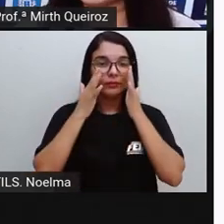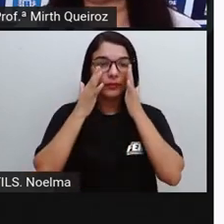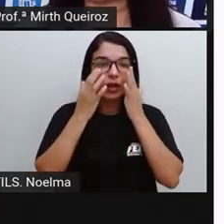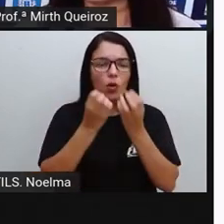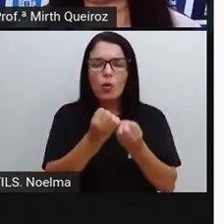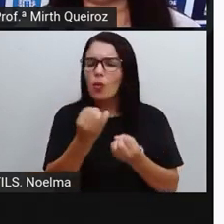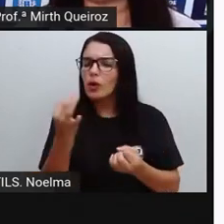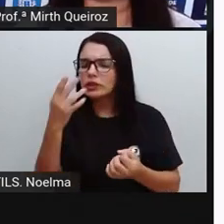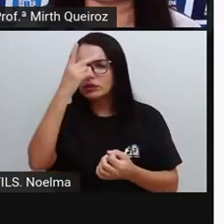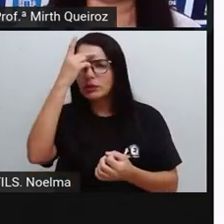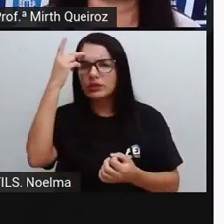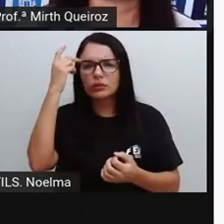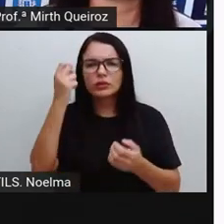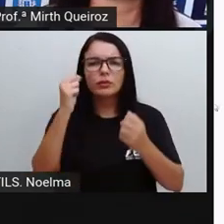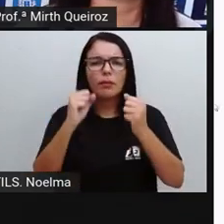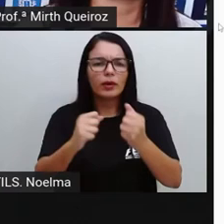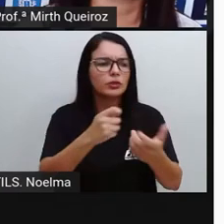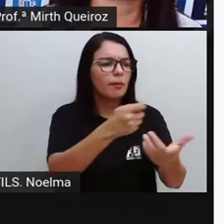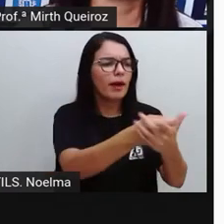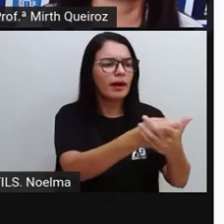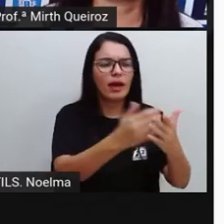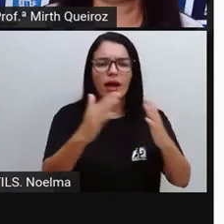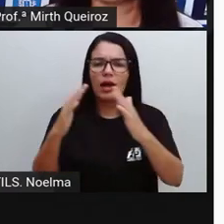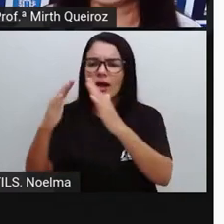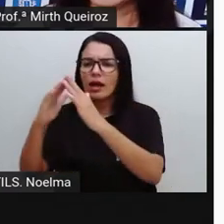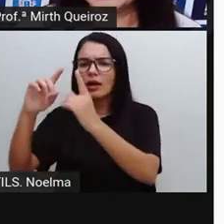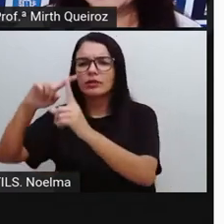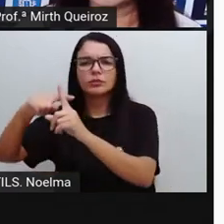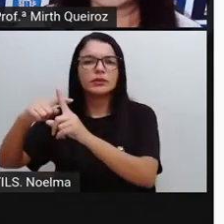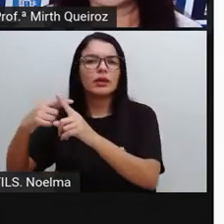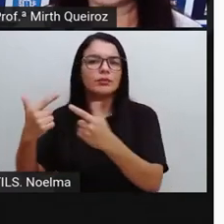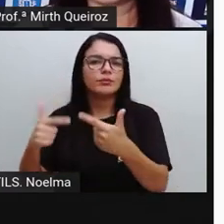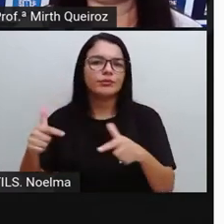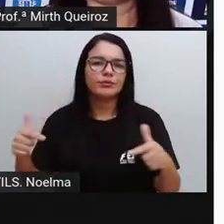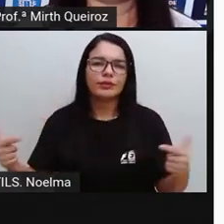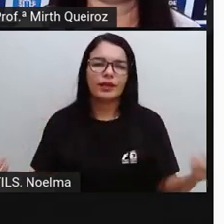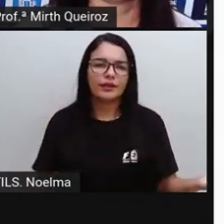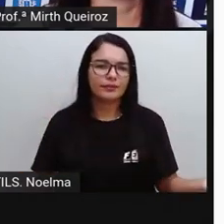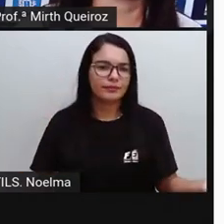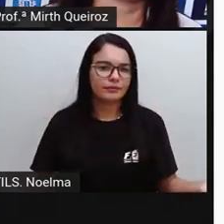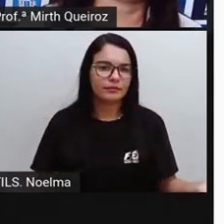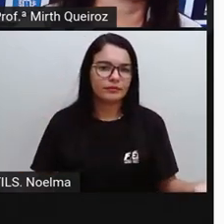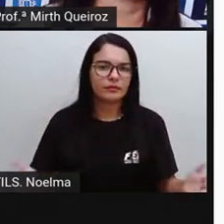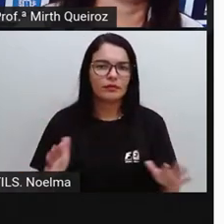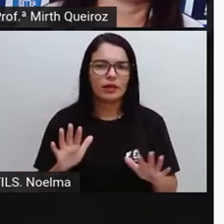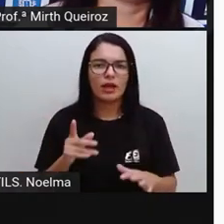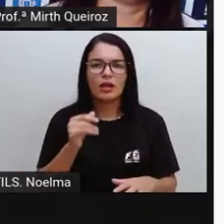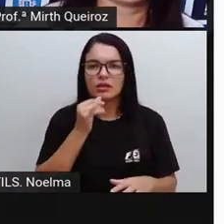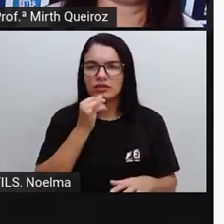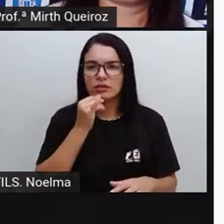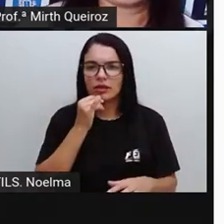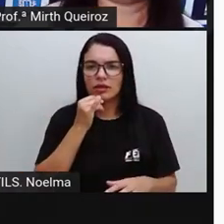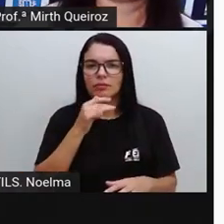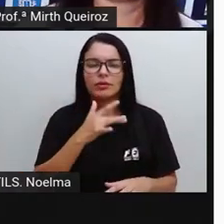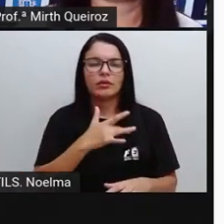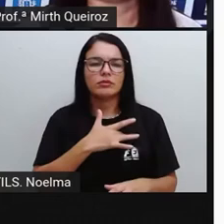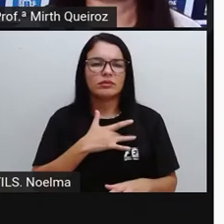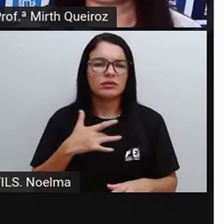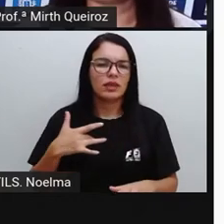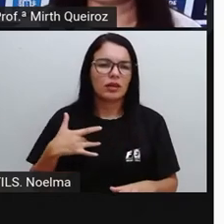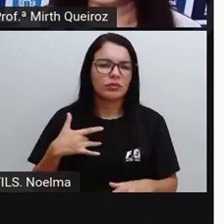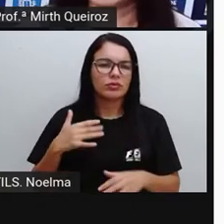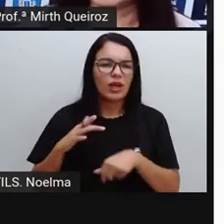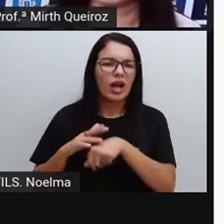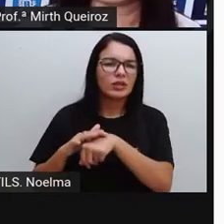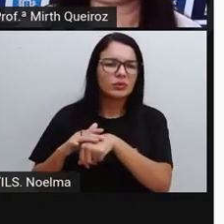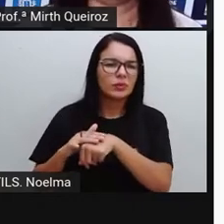complexos Tratamentos de saúde Que necessitam Em muitos casos Como por exemplo Tratamentos mais A longo prazo